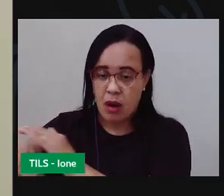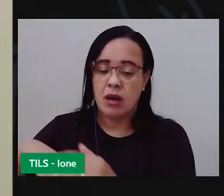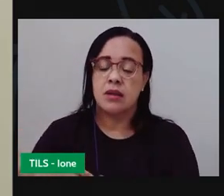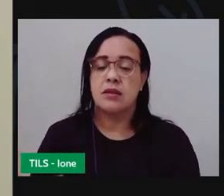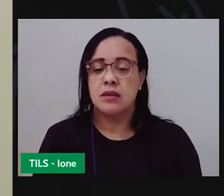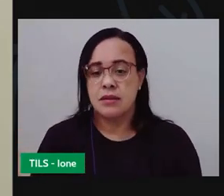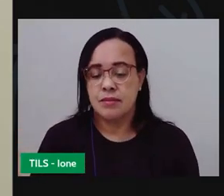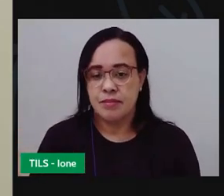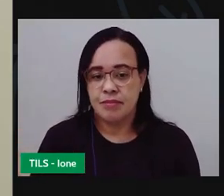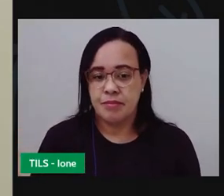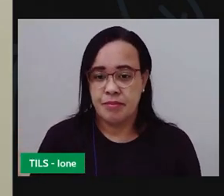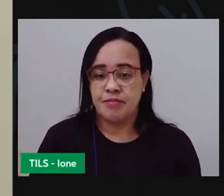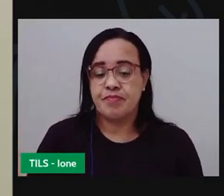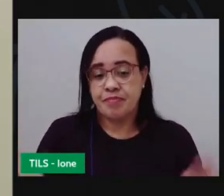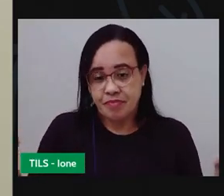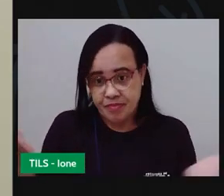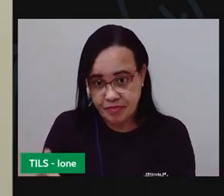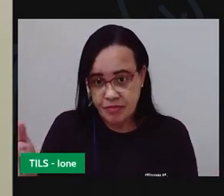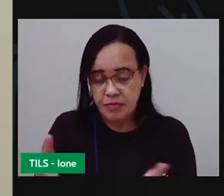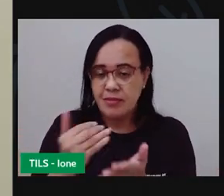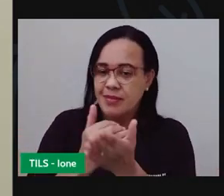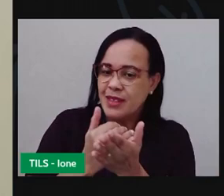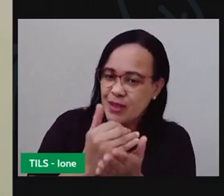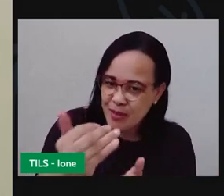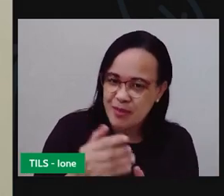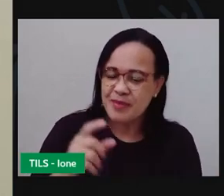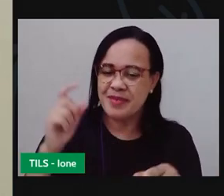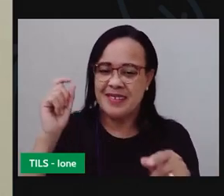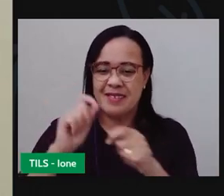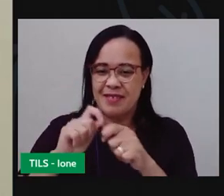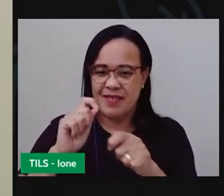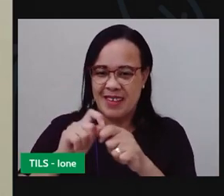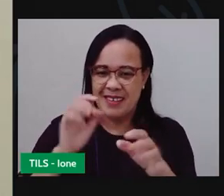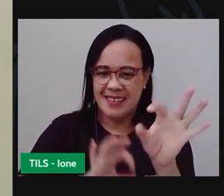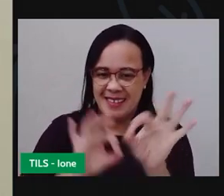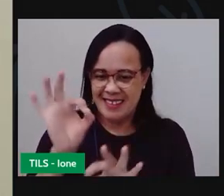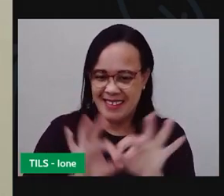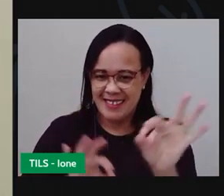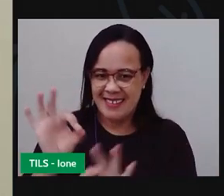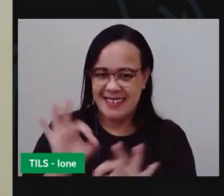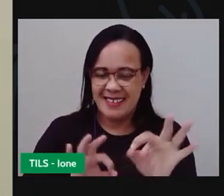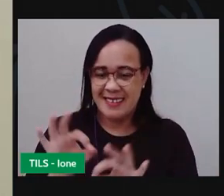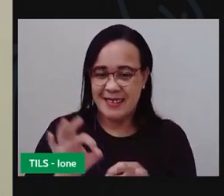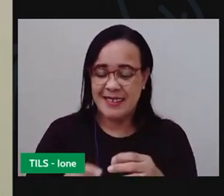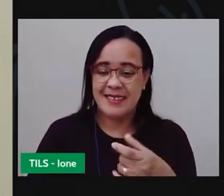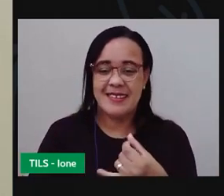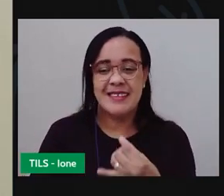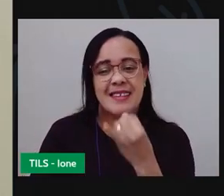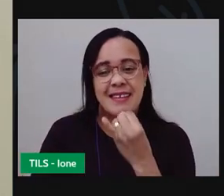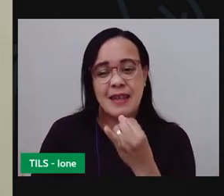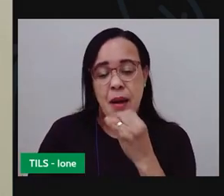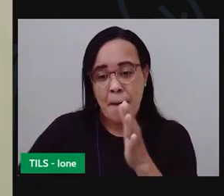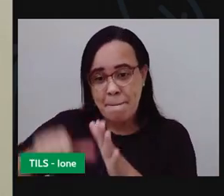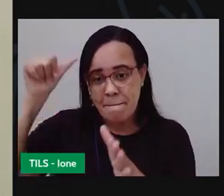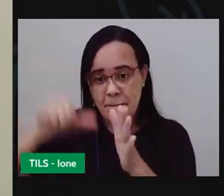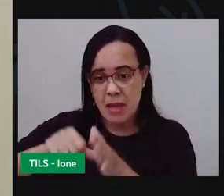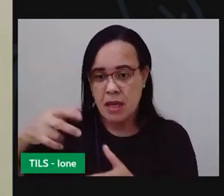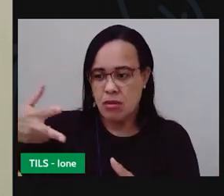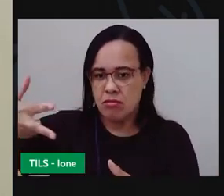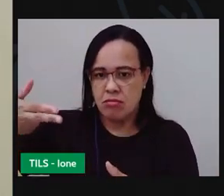para a gente começar a nossa produção. Você vai precisar, criança, de uma tesoura.